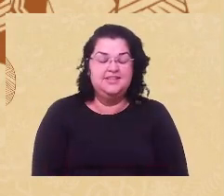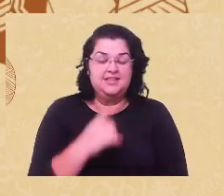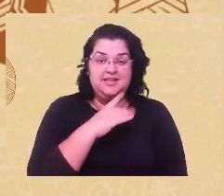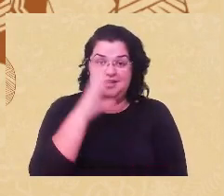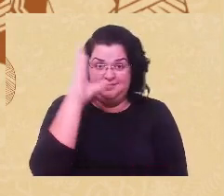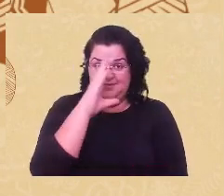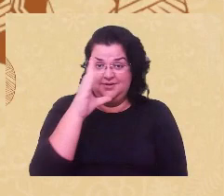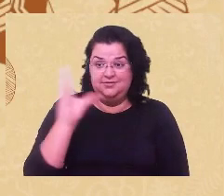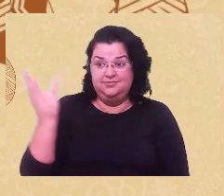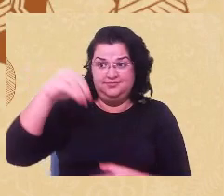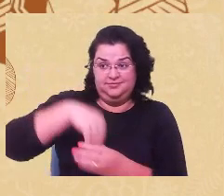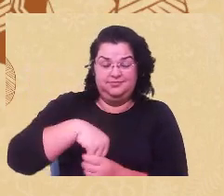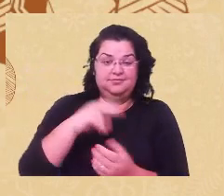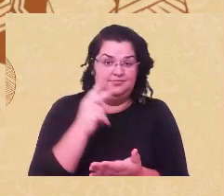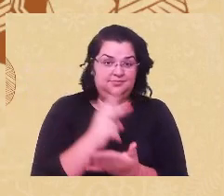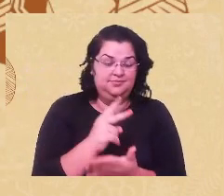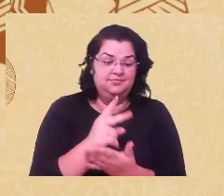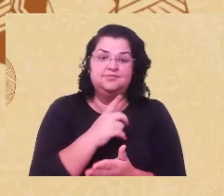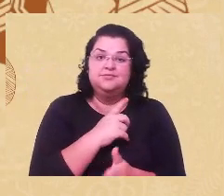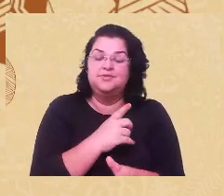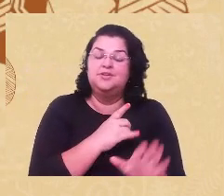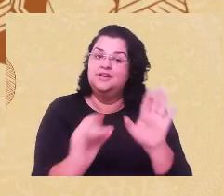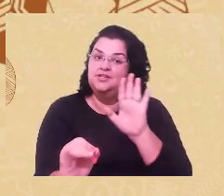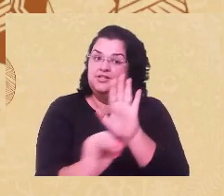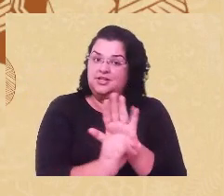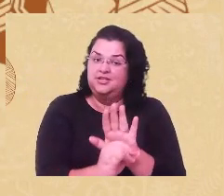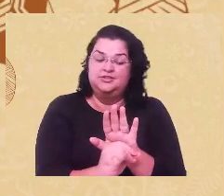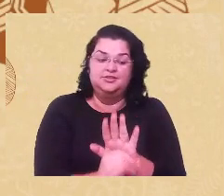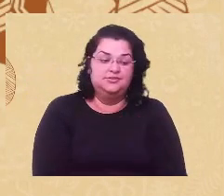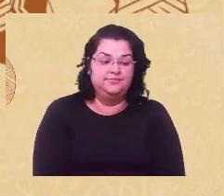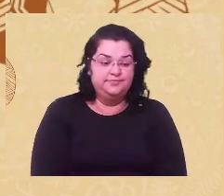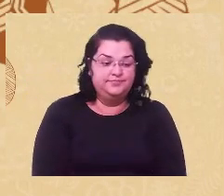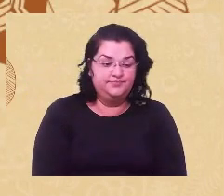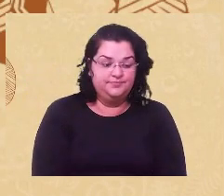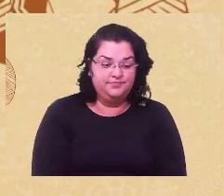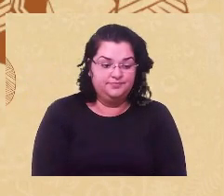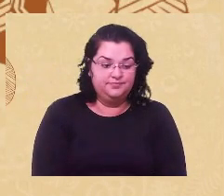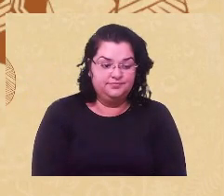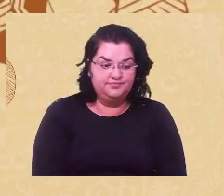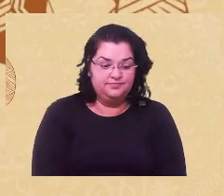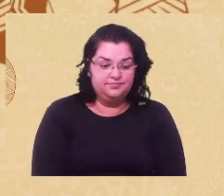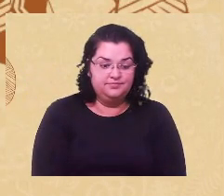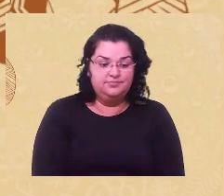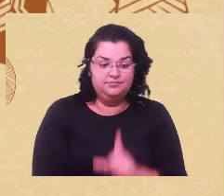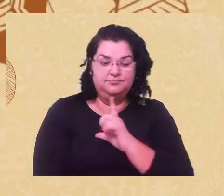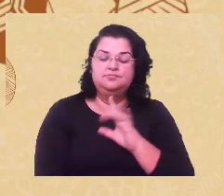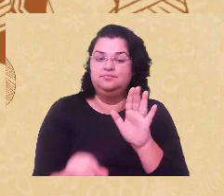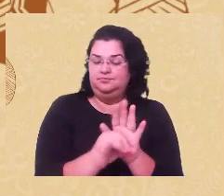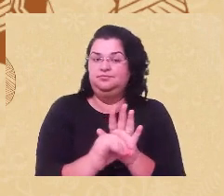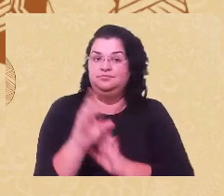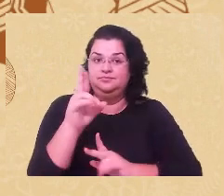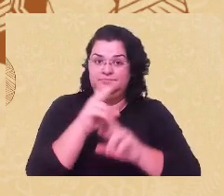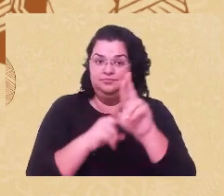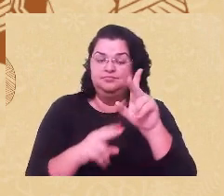eu finalizo, a identidade, as identidades, elas